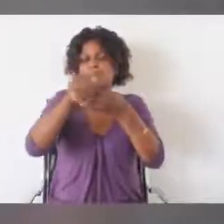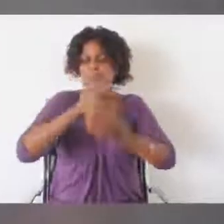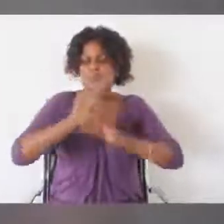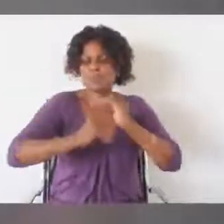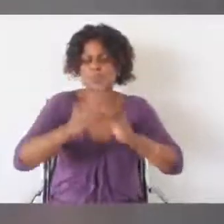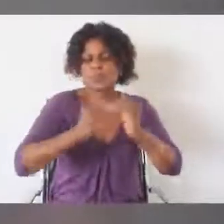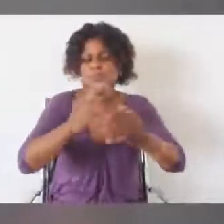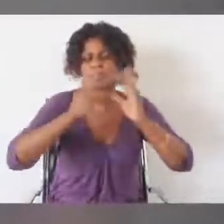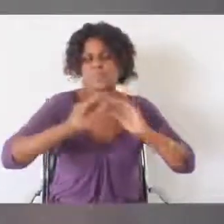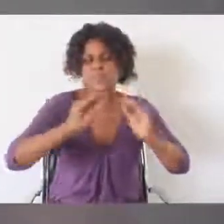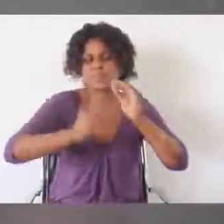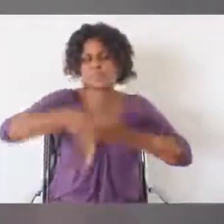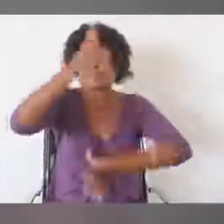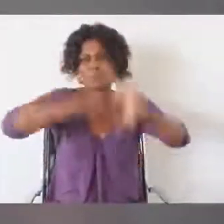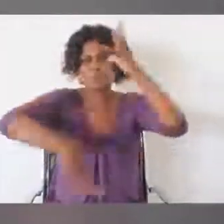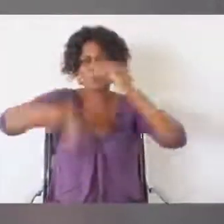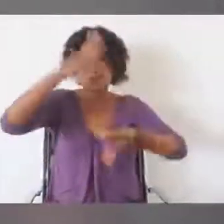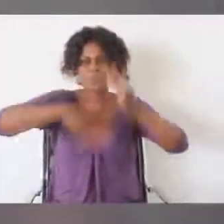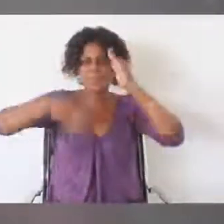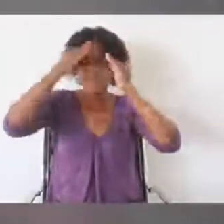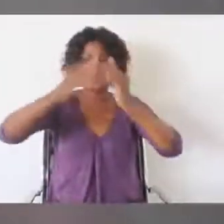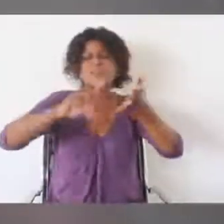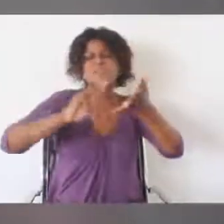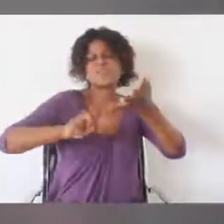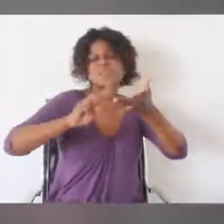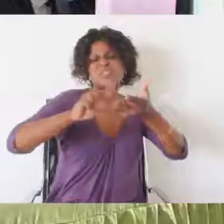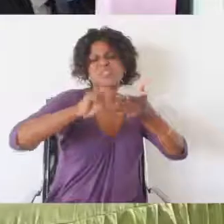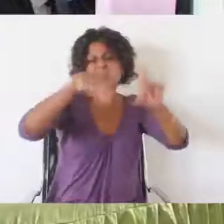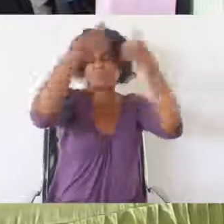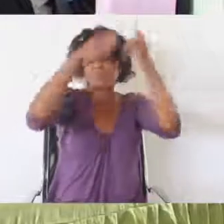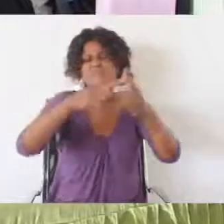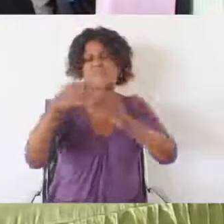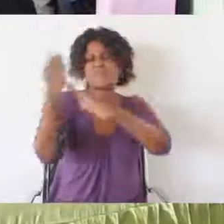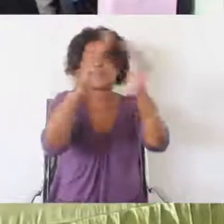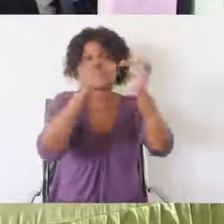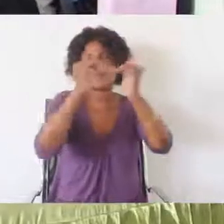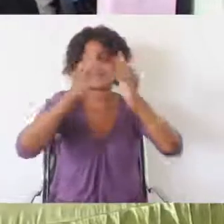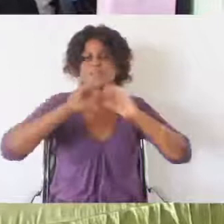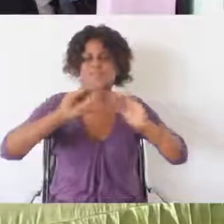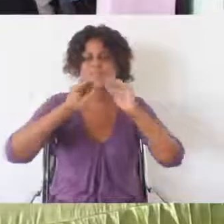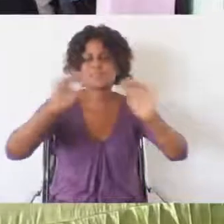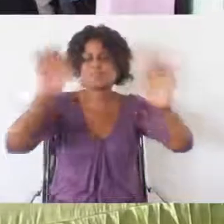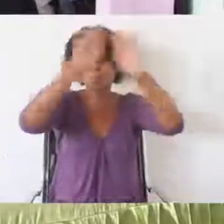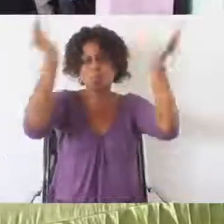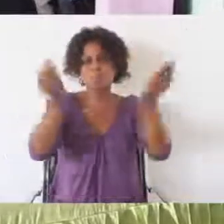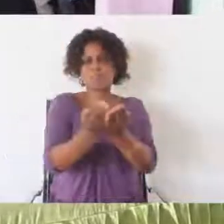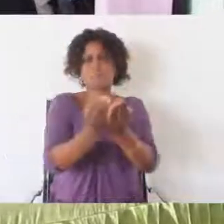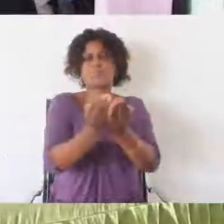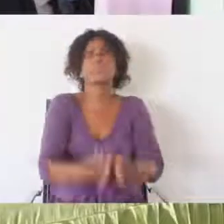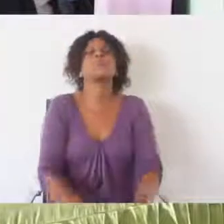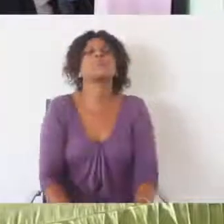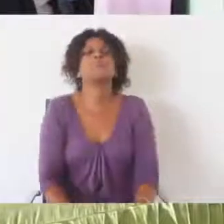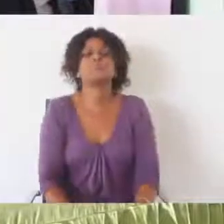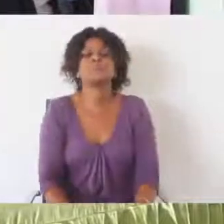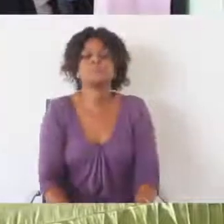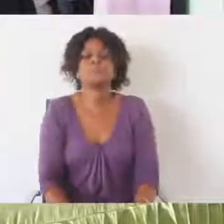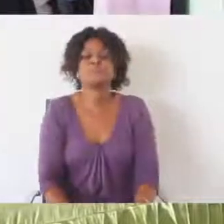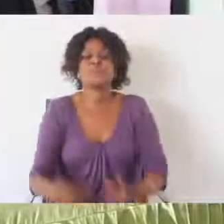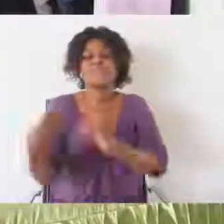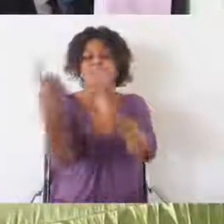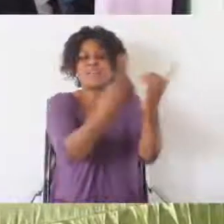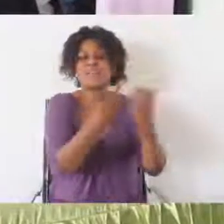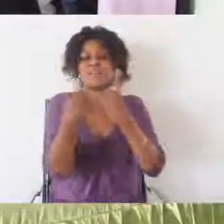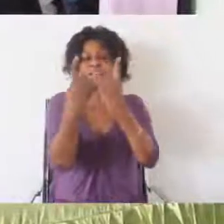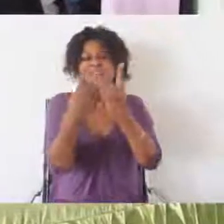nível mundial, porque, pelas suas características, permite ir ao encontro do aluno garantindo a observância das medidas de